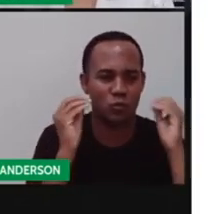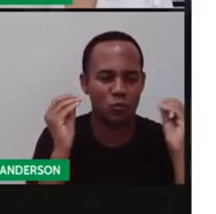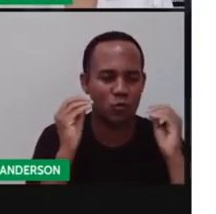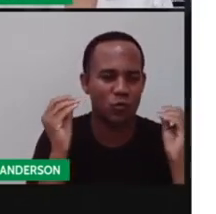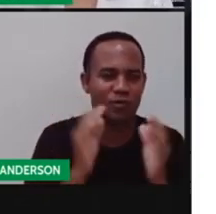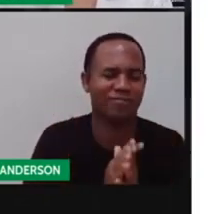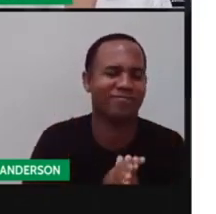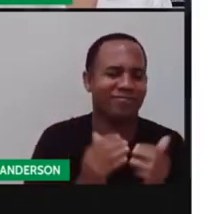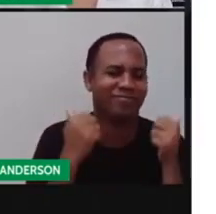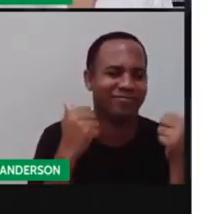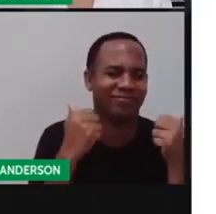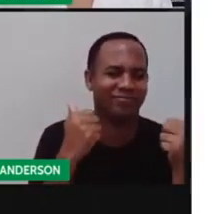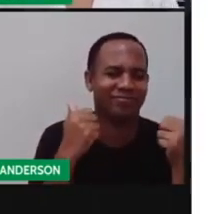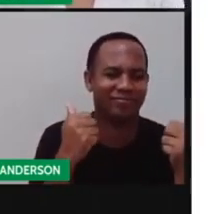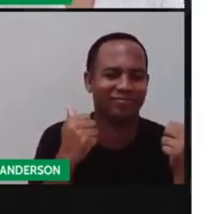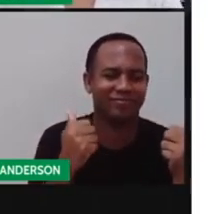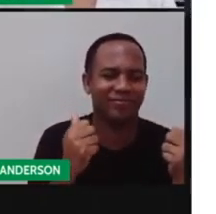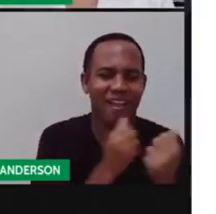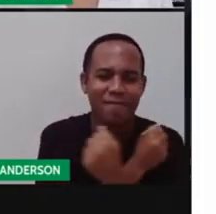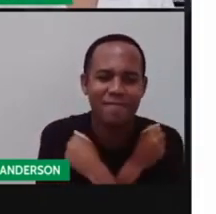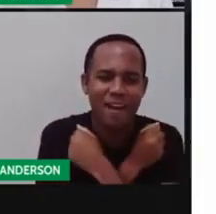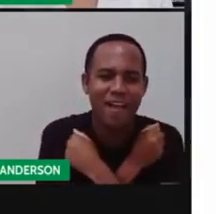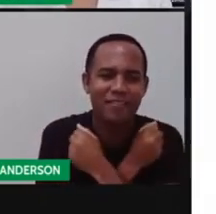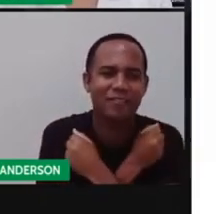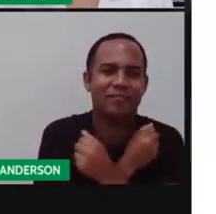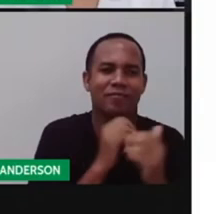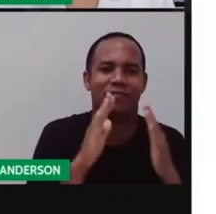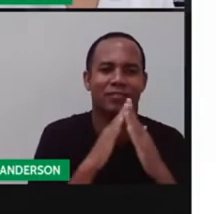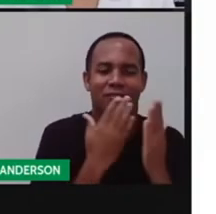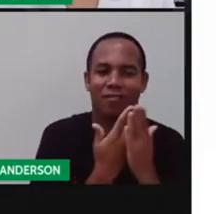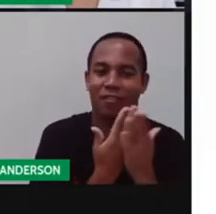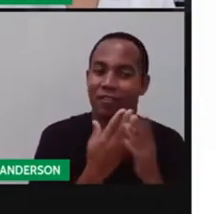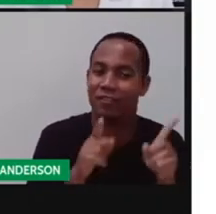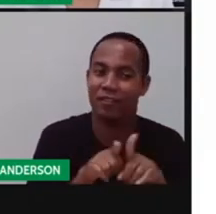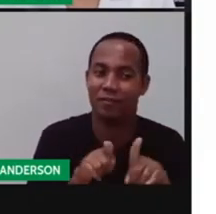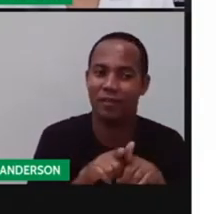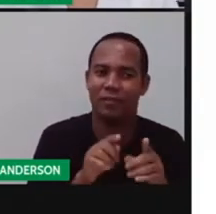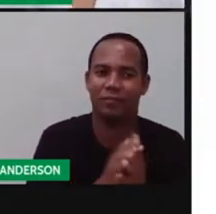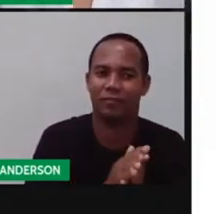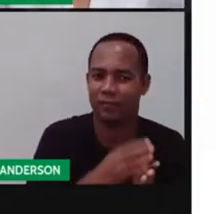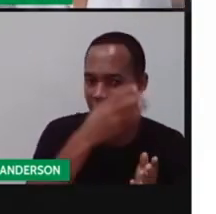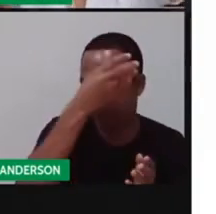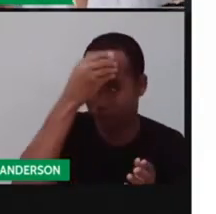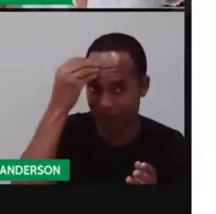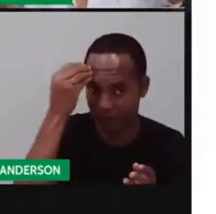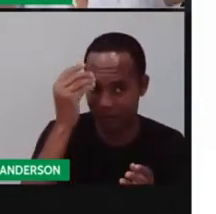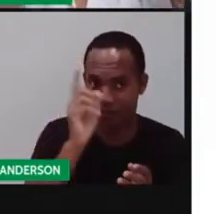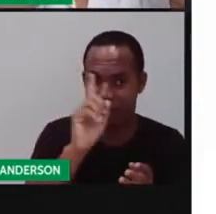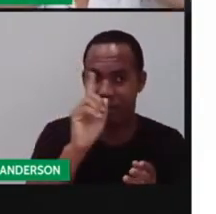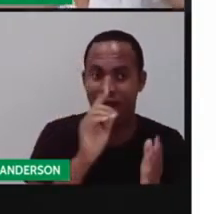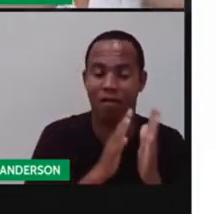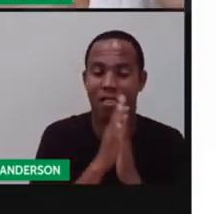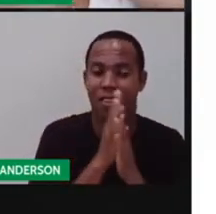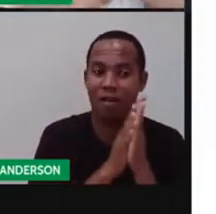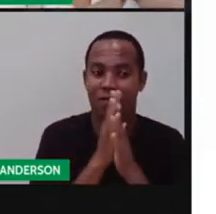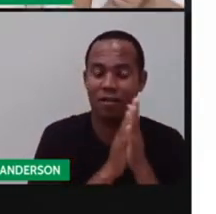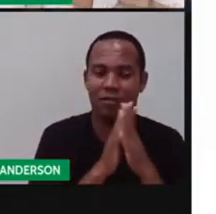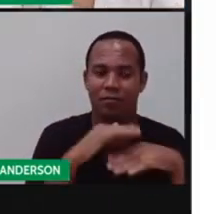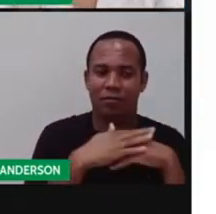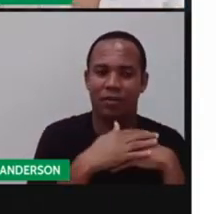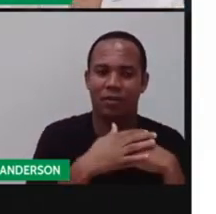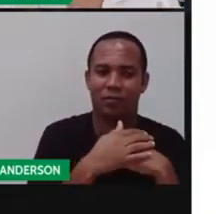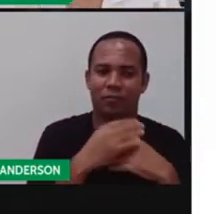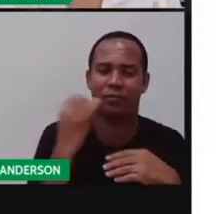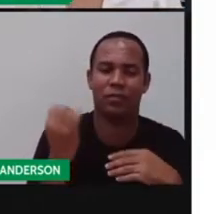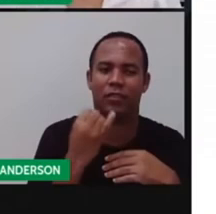um beijo pra vocês. Mandar um beijo pra escola de vocês. E não esqueçam de lavar o quê? As mãos.